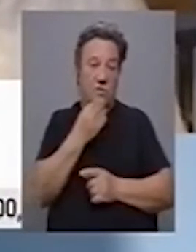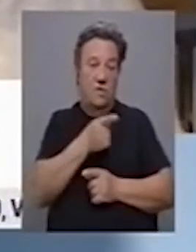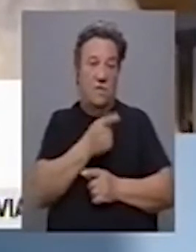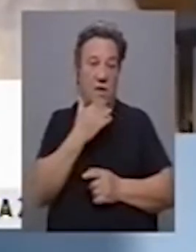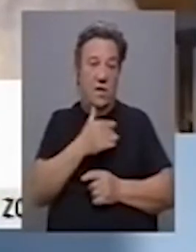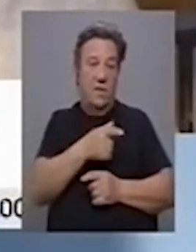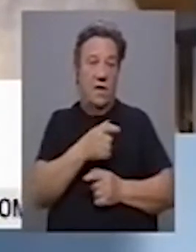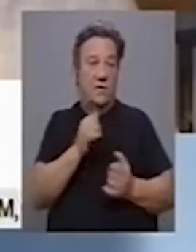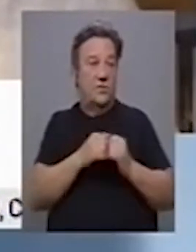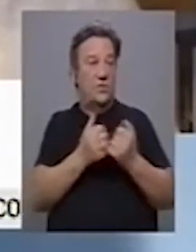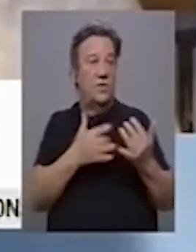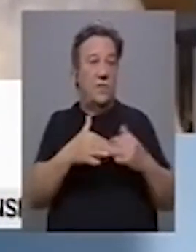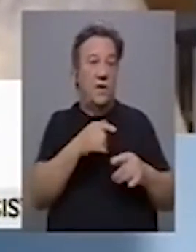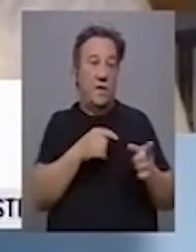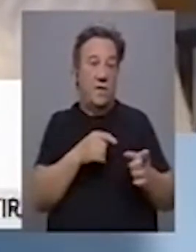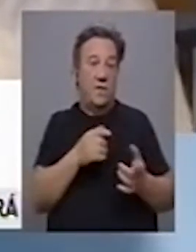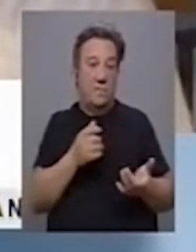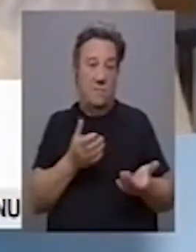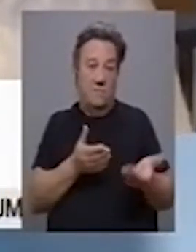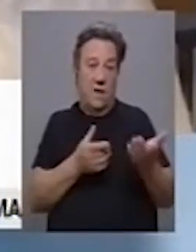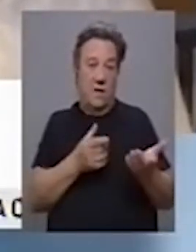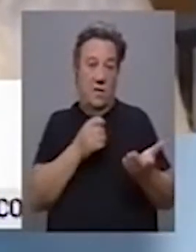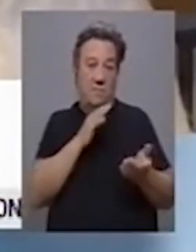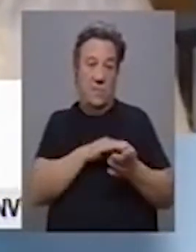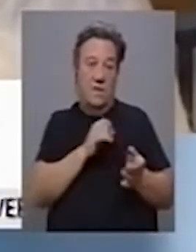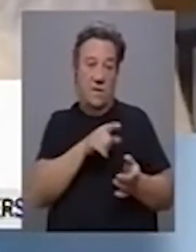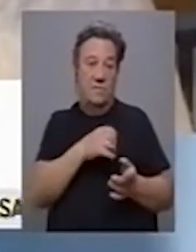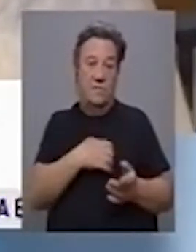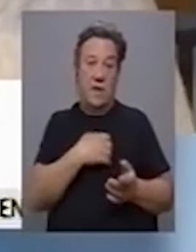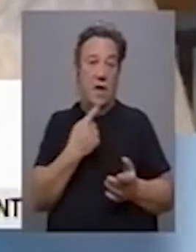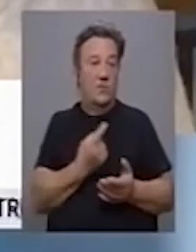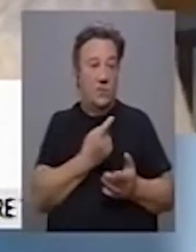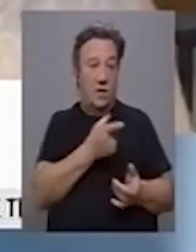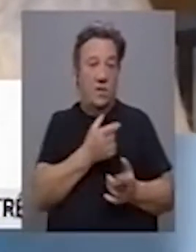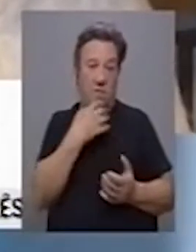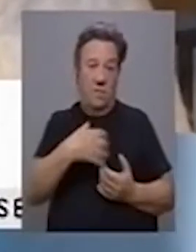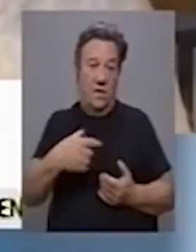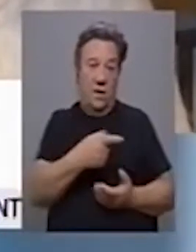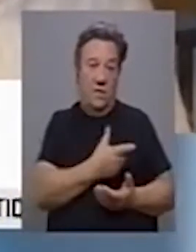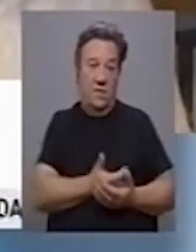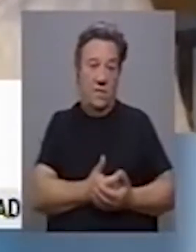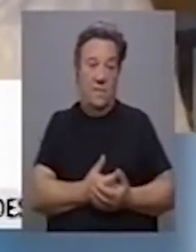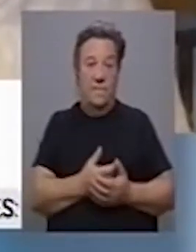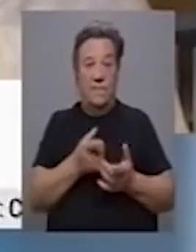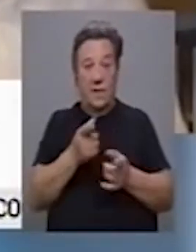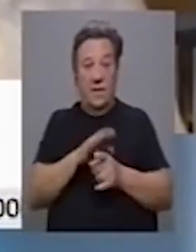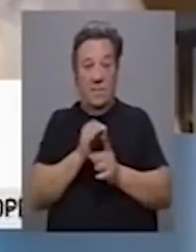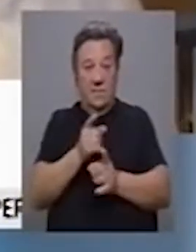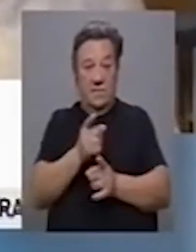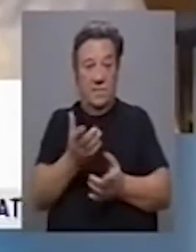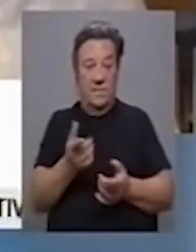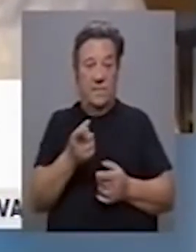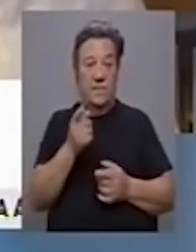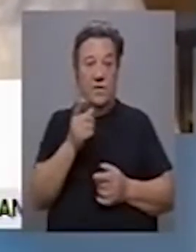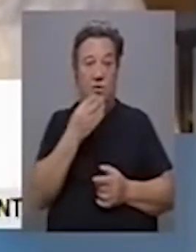estão na idade de sensibilizar mais e portanto serem isolados. É complicado. É precisamente isso.